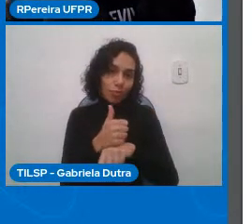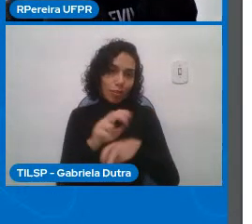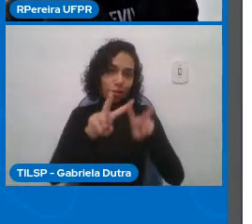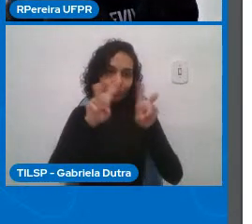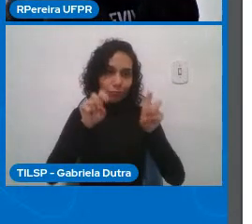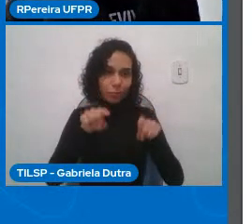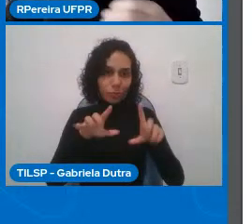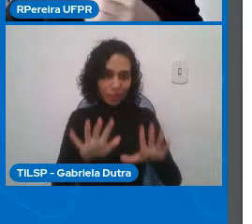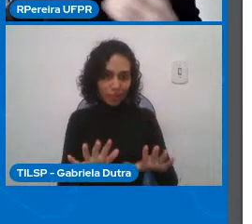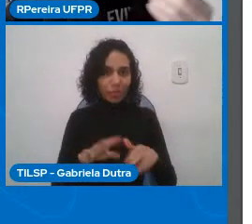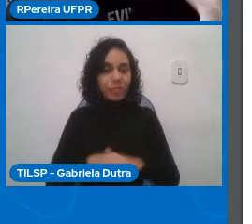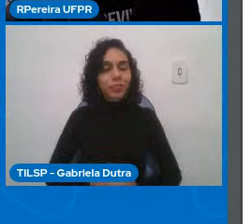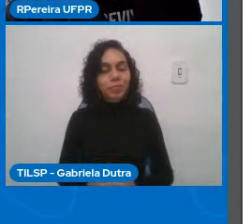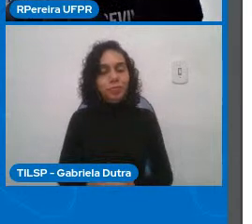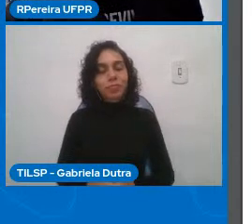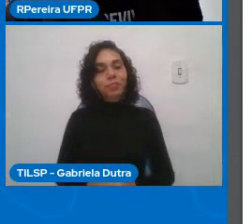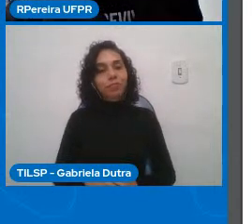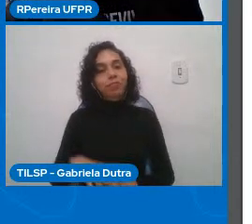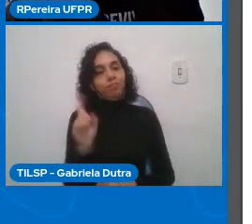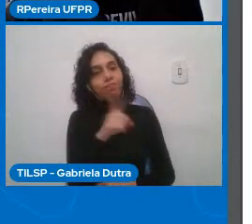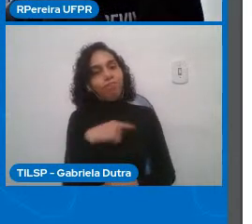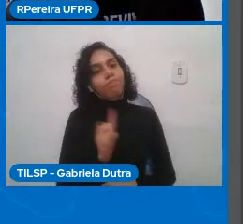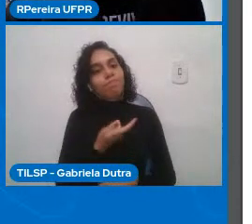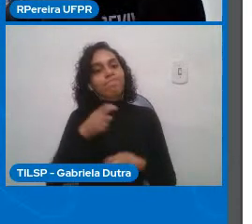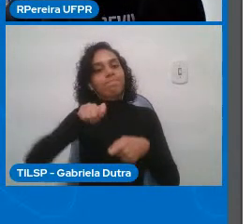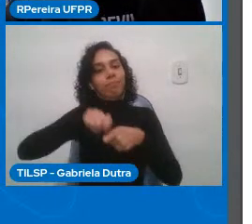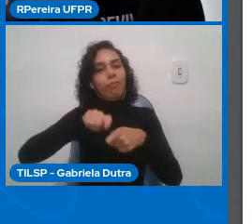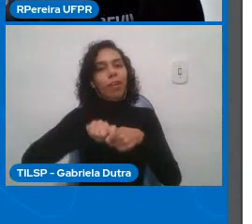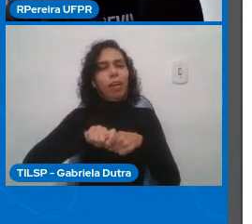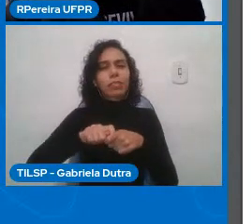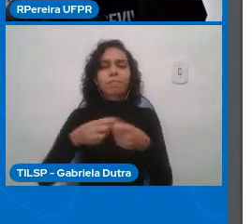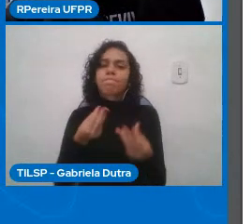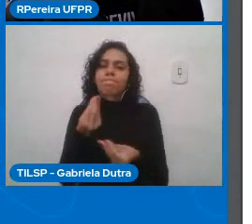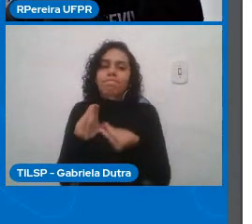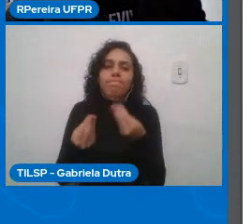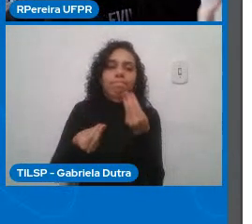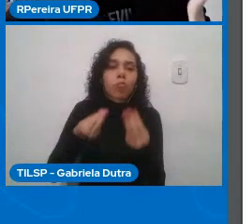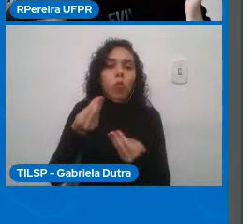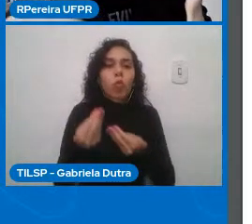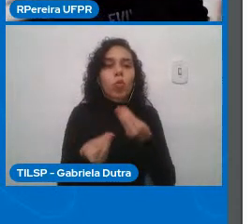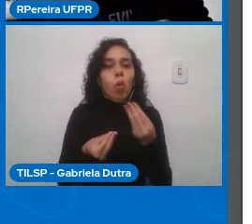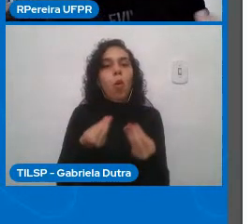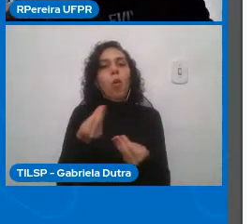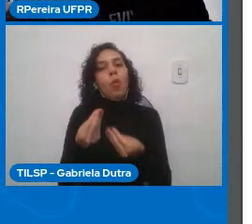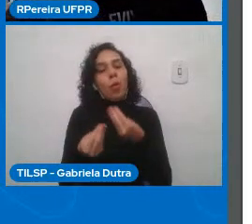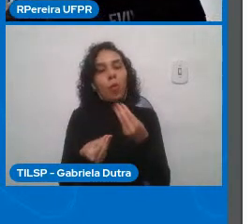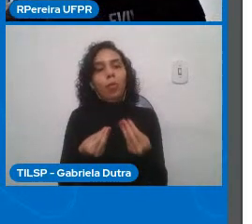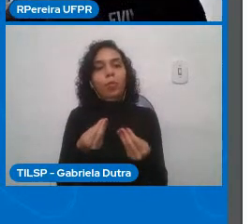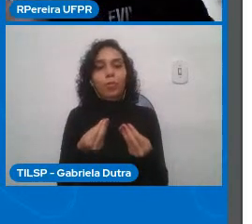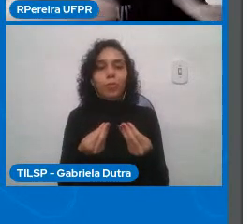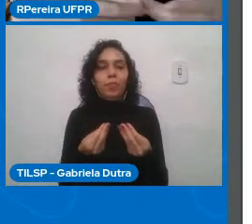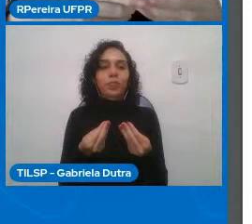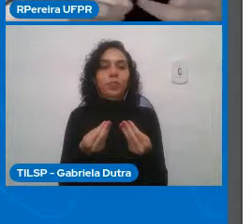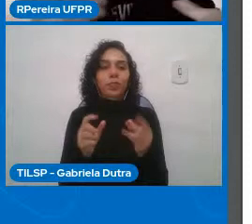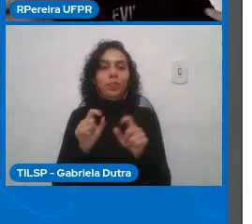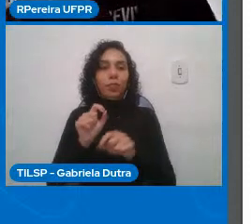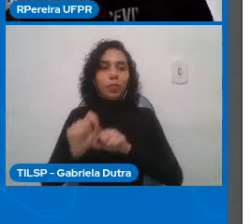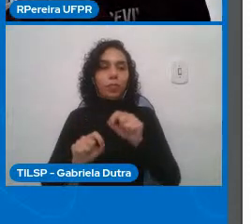aí o que a gente tem feito informando tudo isso é dar liberdade de trabalho no maior